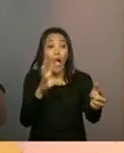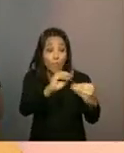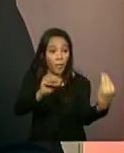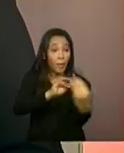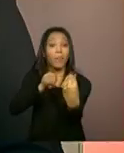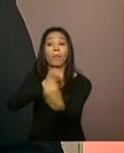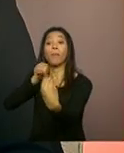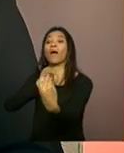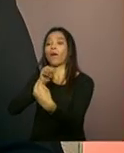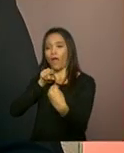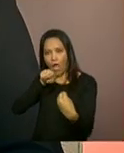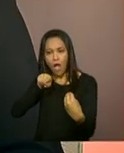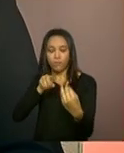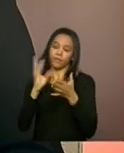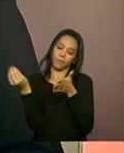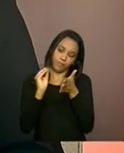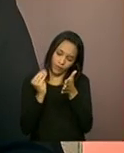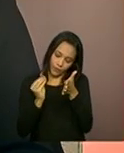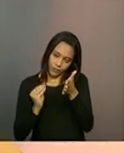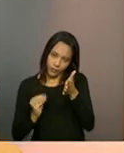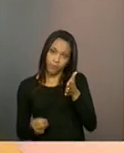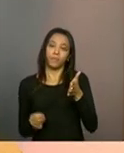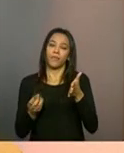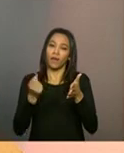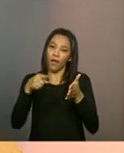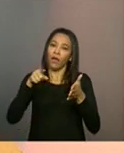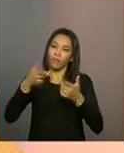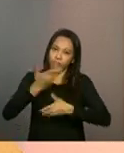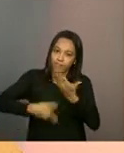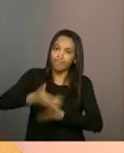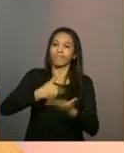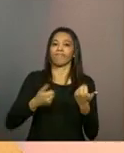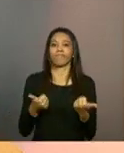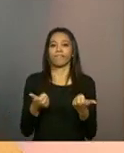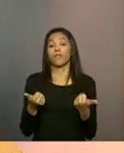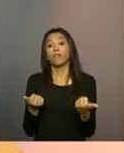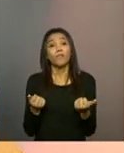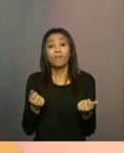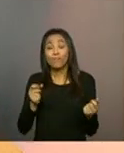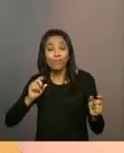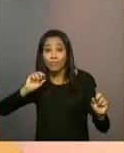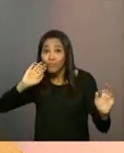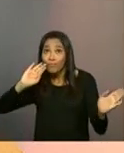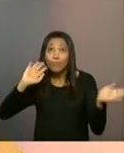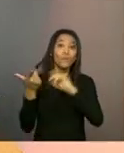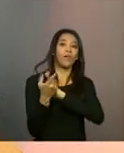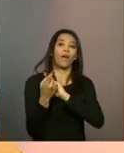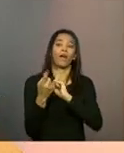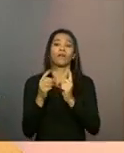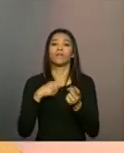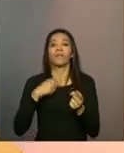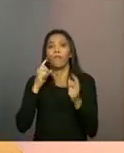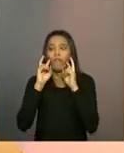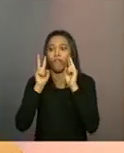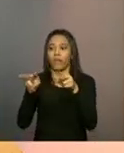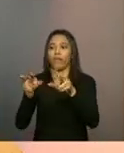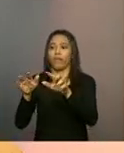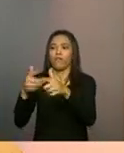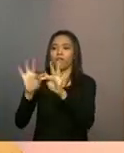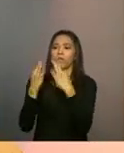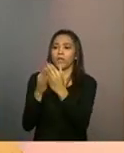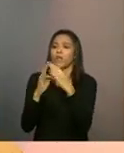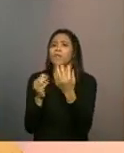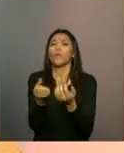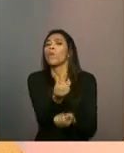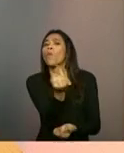também, do trabalho social com famílias, né? Então, mudar a vertente, em vez de enxergar a família, quais os problemas